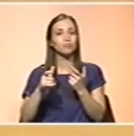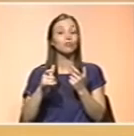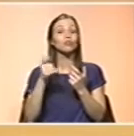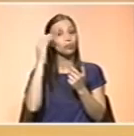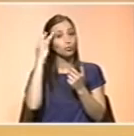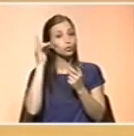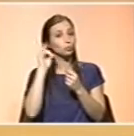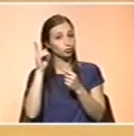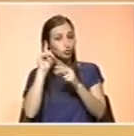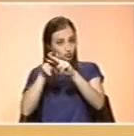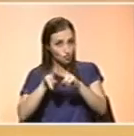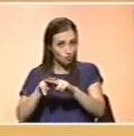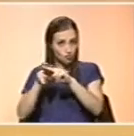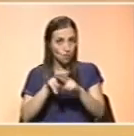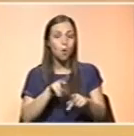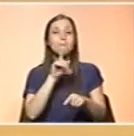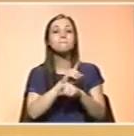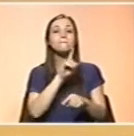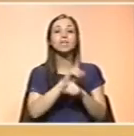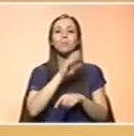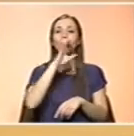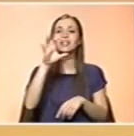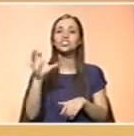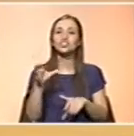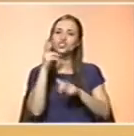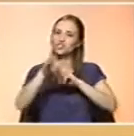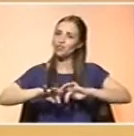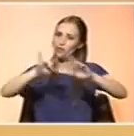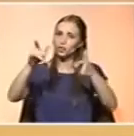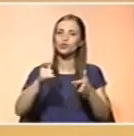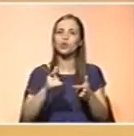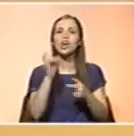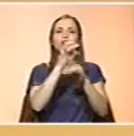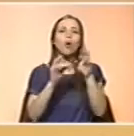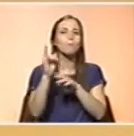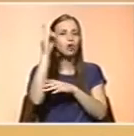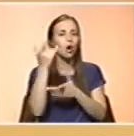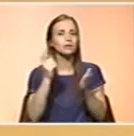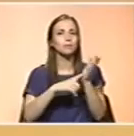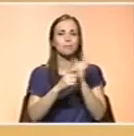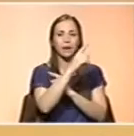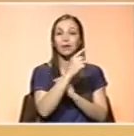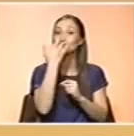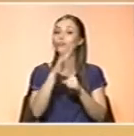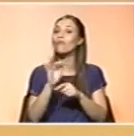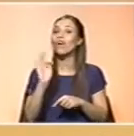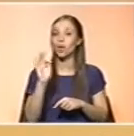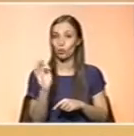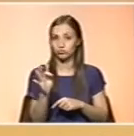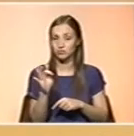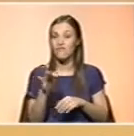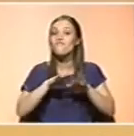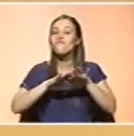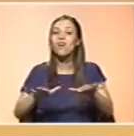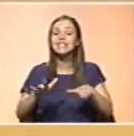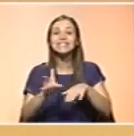mesmo nos países mais industrializados, e falo do Norte da Europa, nos Estados Unidos, etc., é a carência em ferro. E o período mais vulnerável é